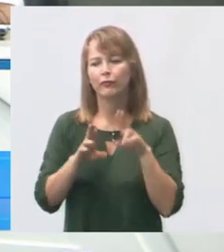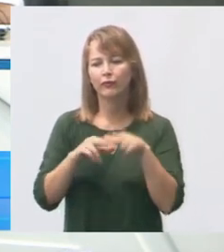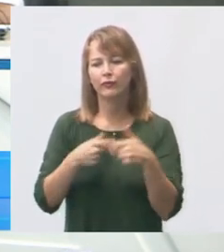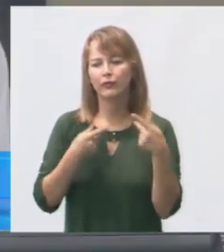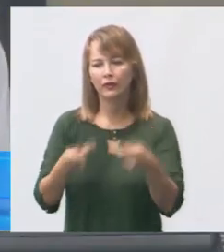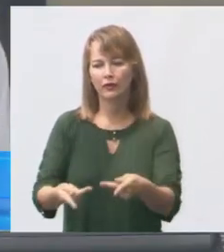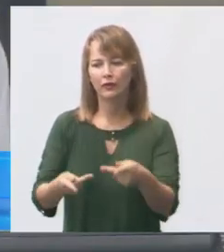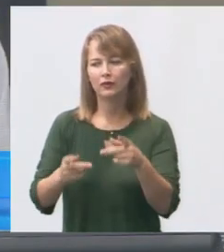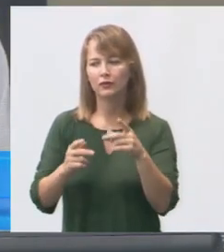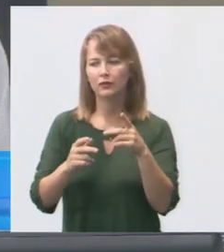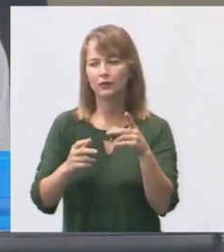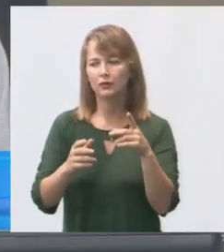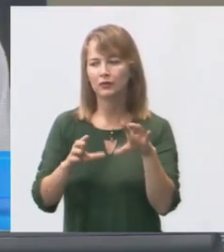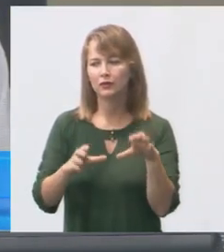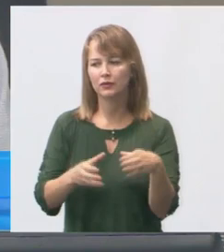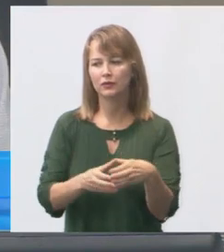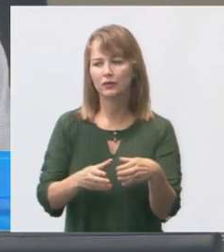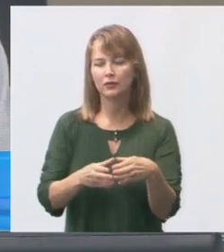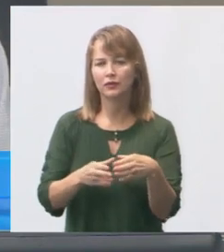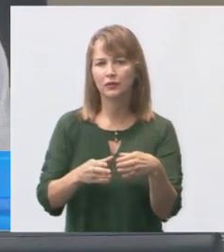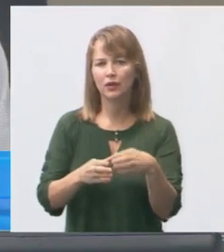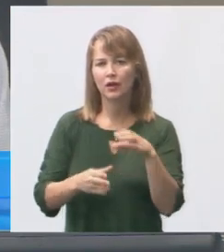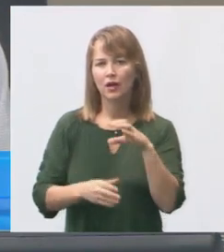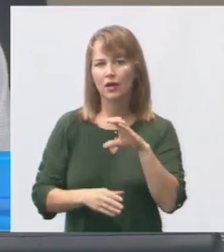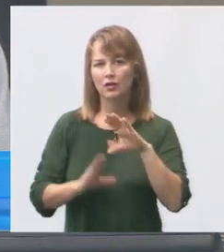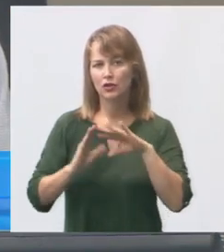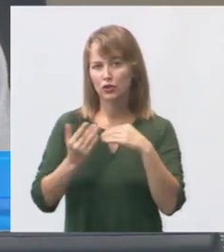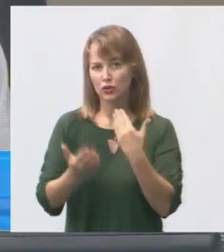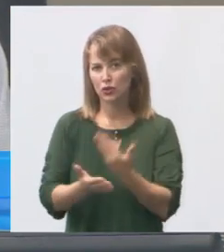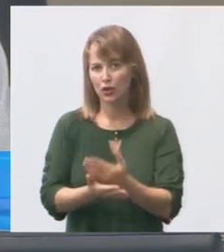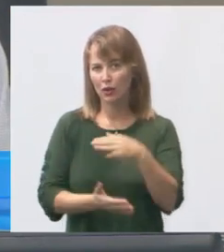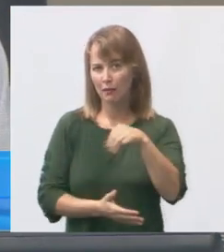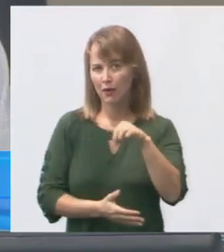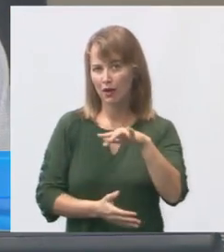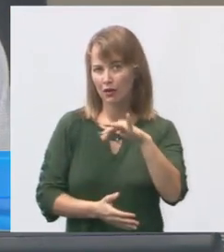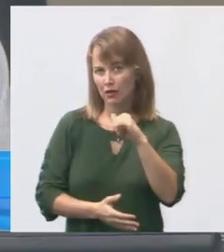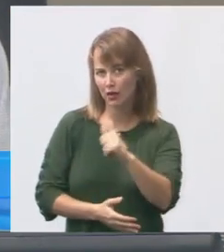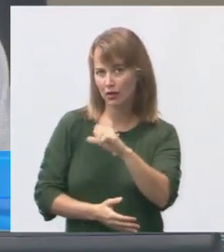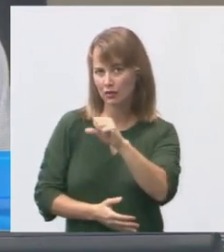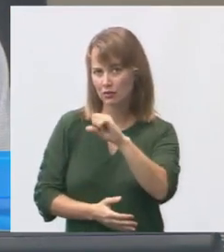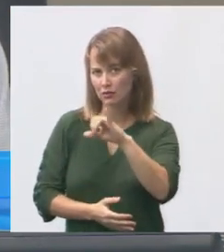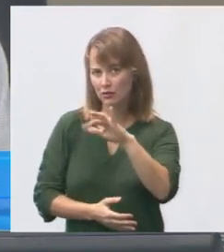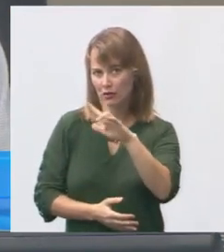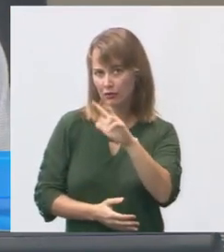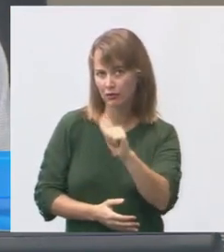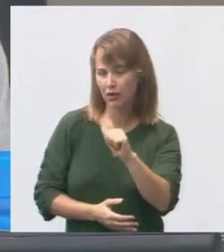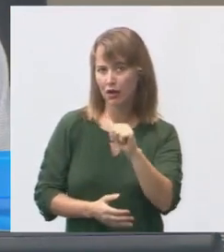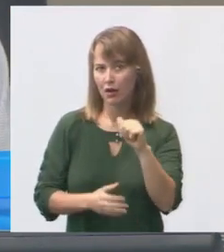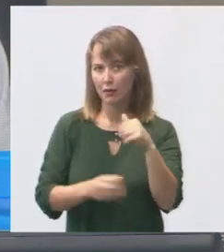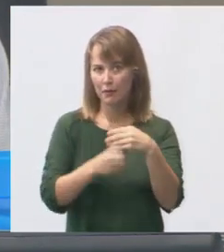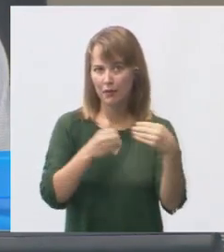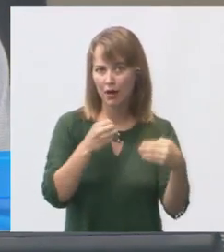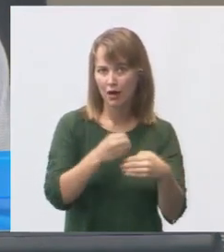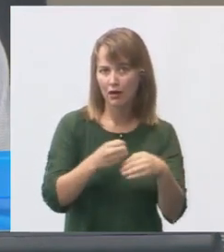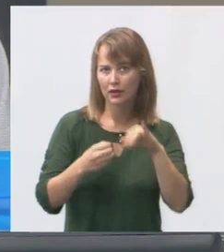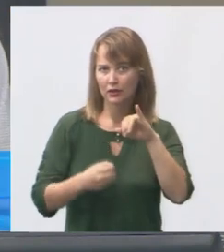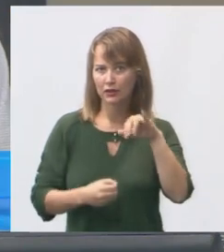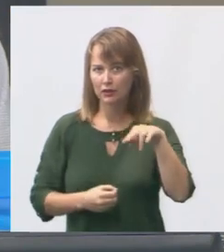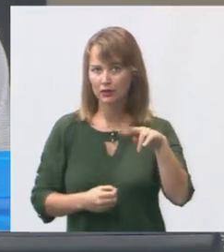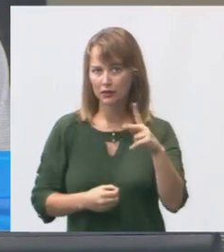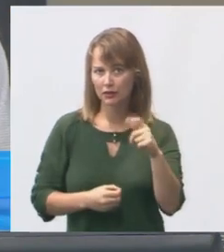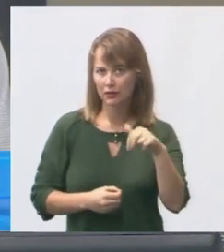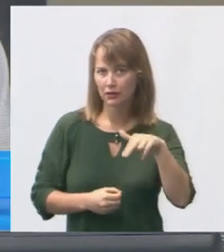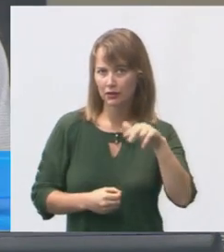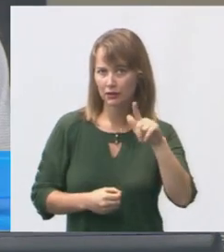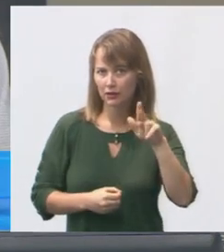comissão, na EMF Regina Maria Silva, no bairro de Anguetá. A Prefeitura está informando